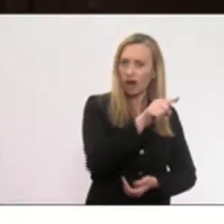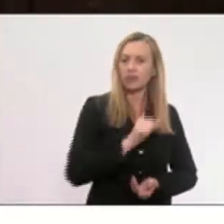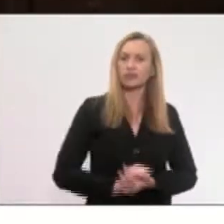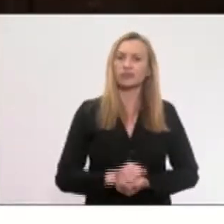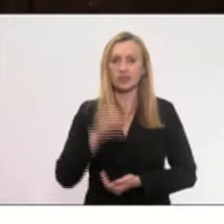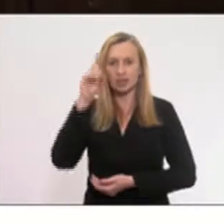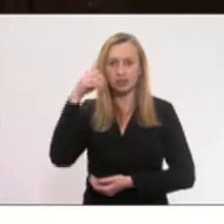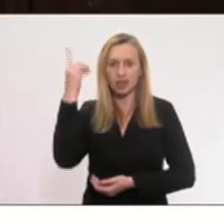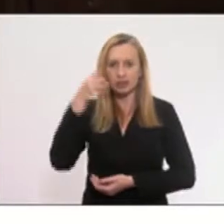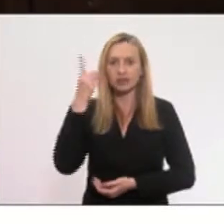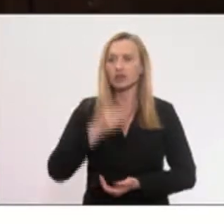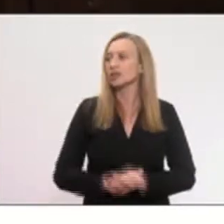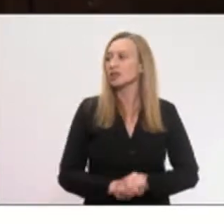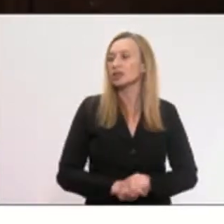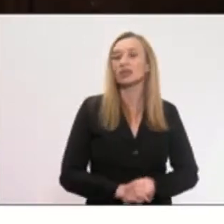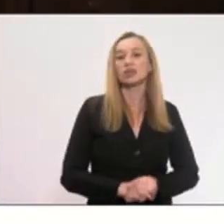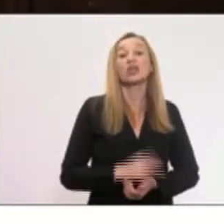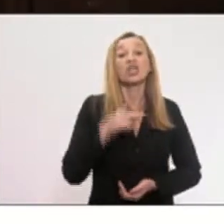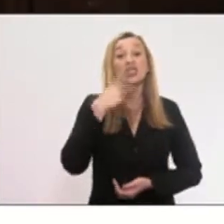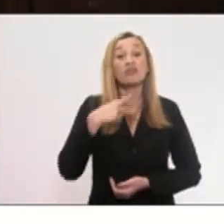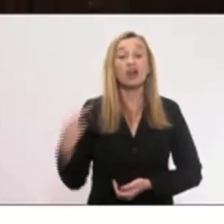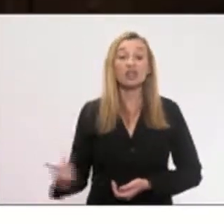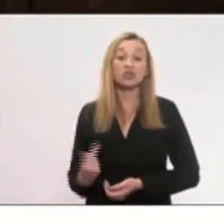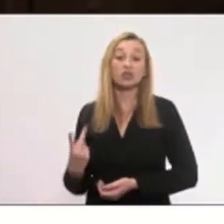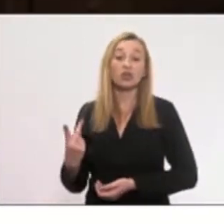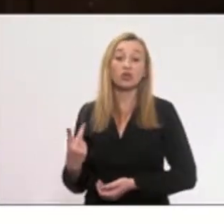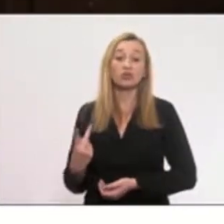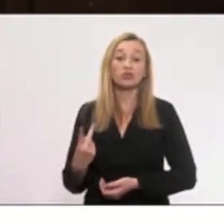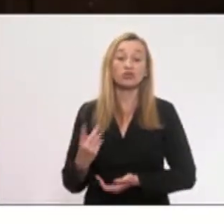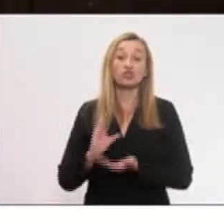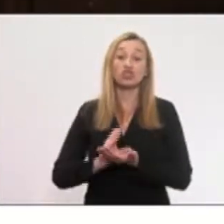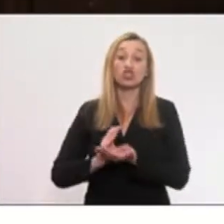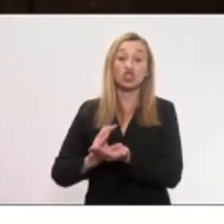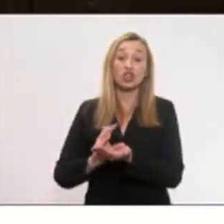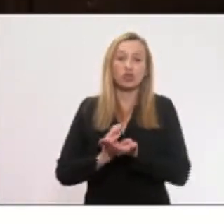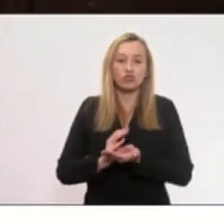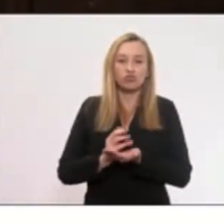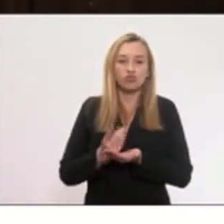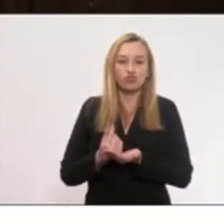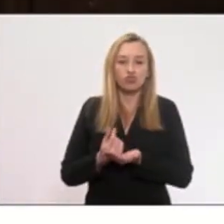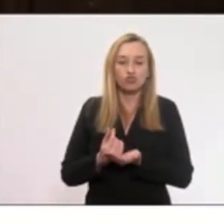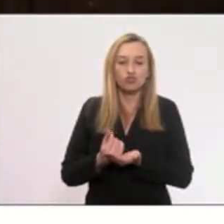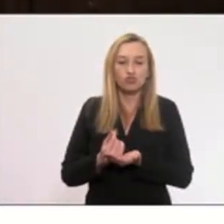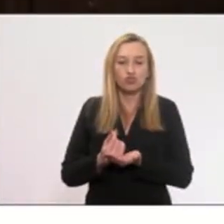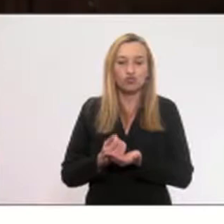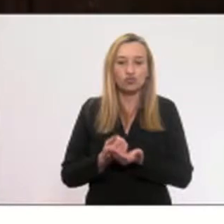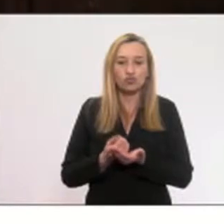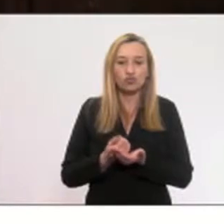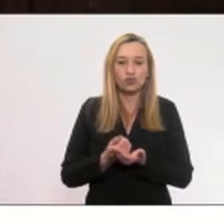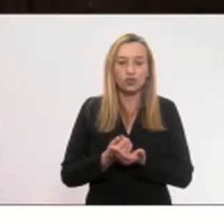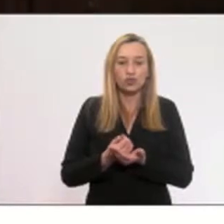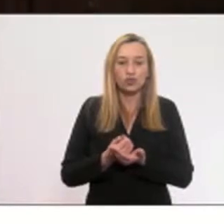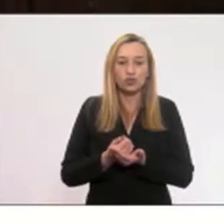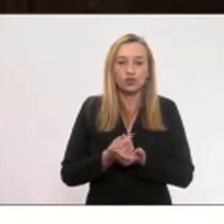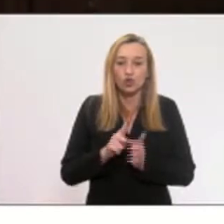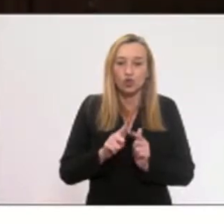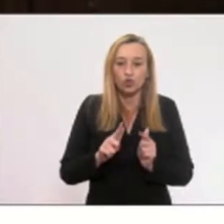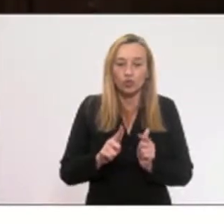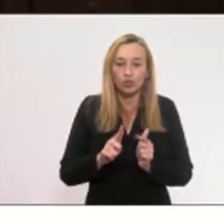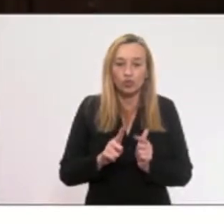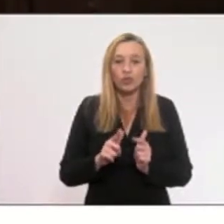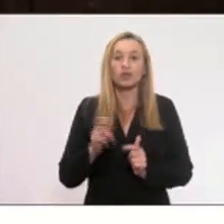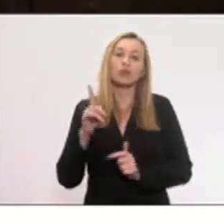deputados, que falam dos valores gastos com publicidade naquela cidade. Pasmem,